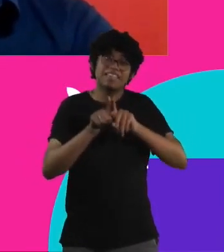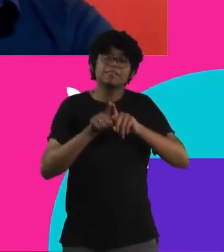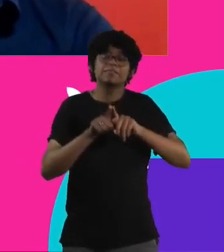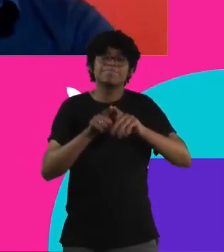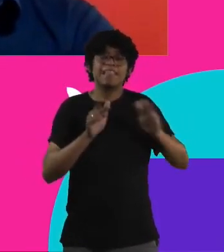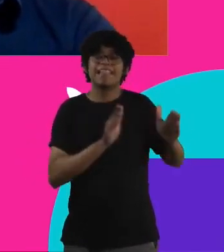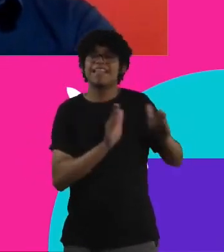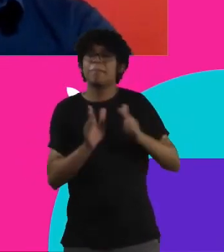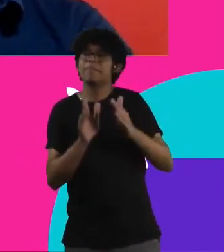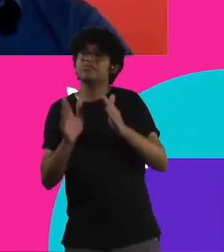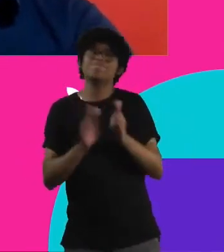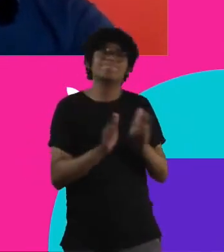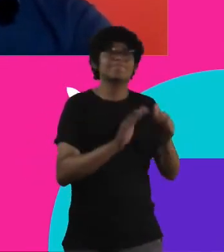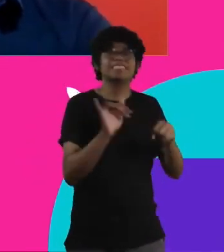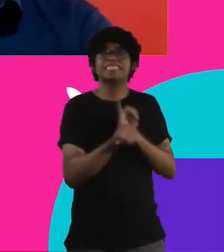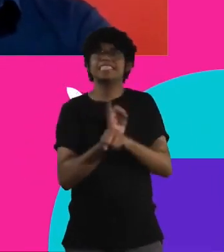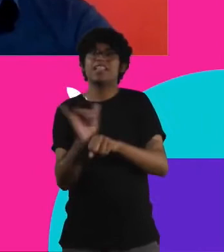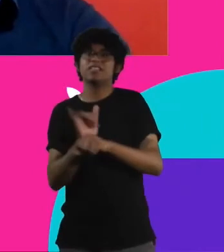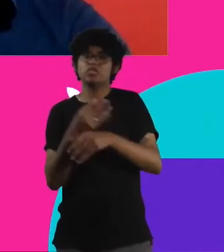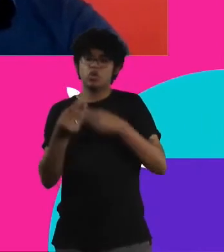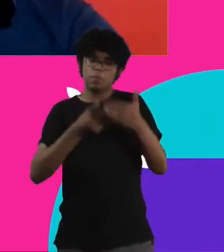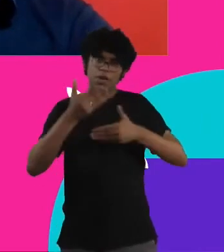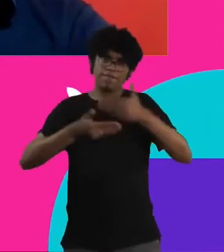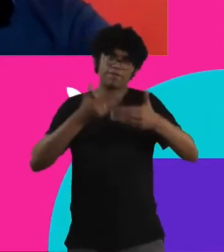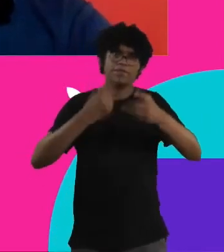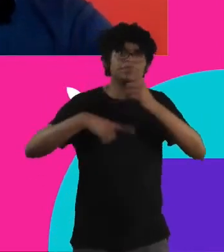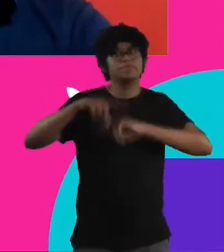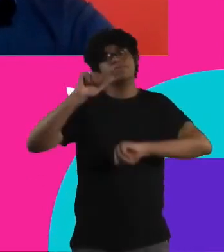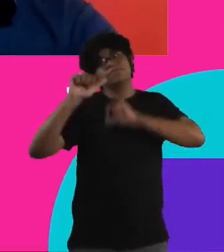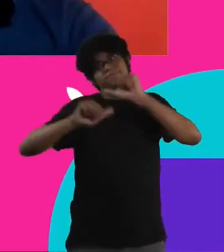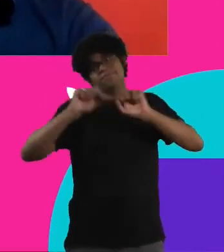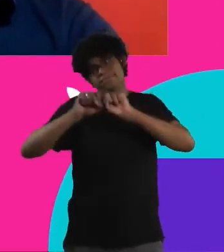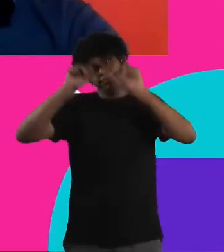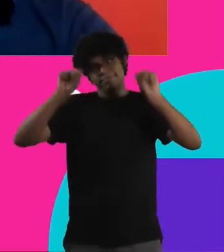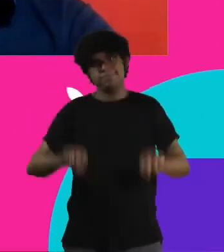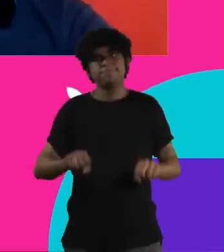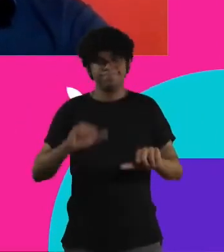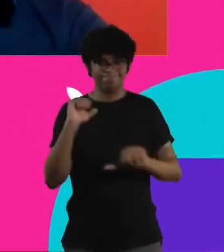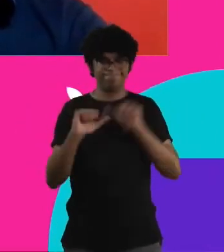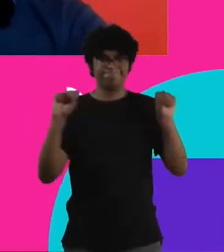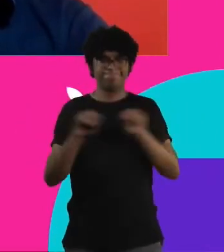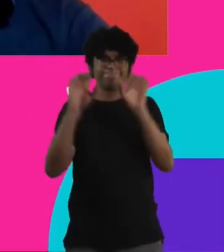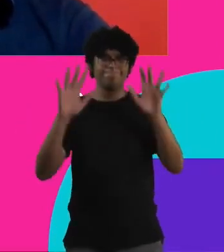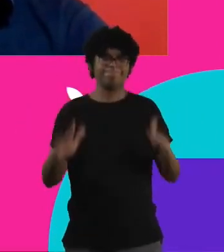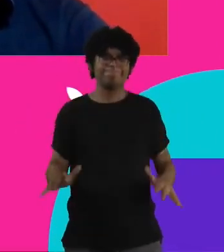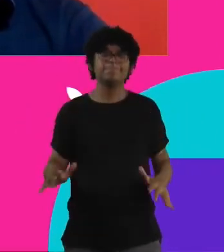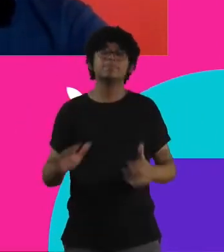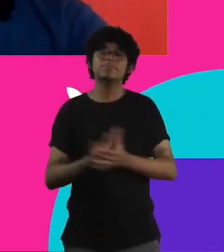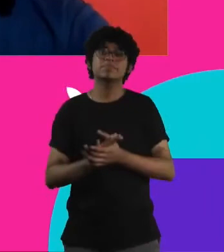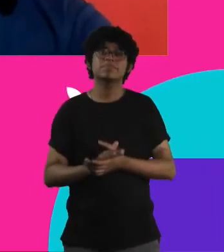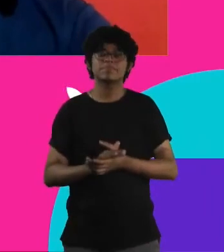caminhos para evoluir para essas mudanças sistêmicas. E o nosso grande aprendizado continua sendo